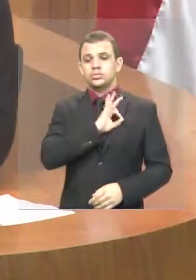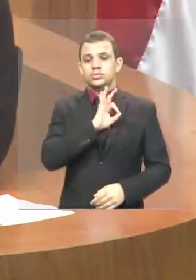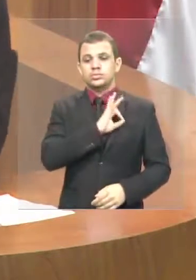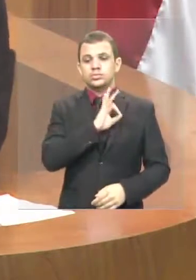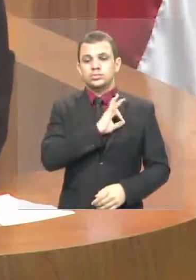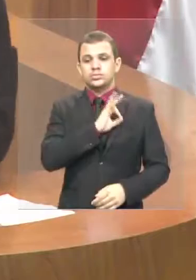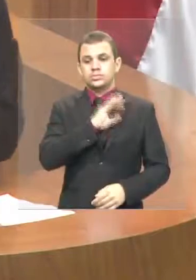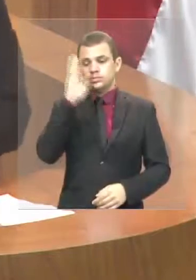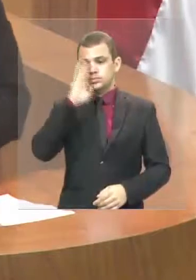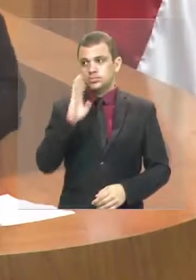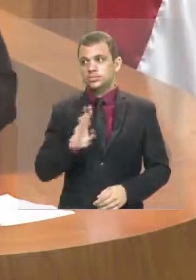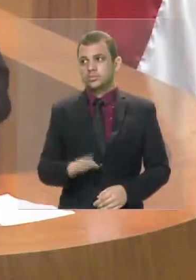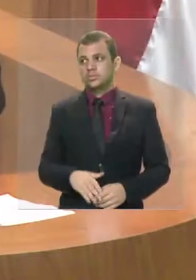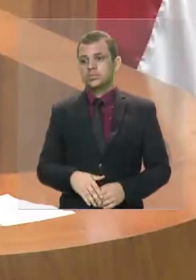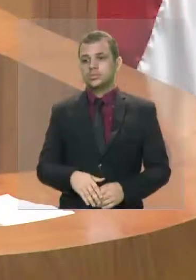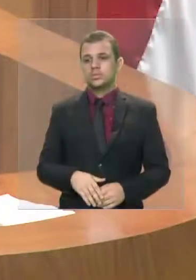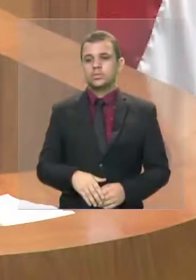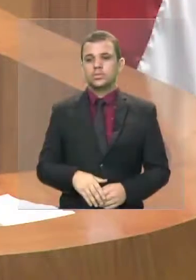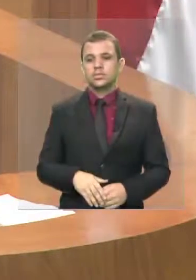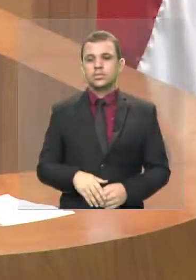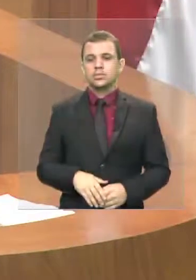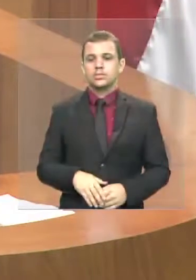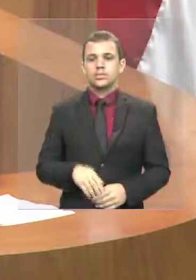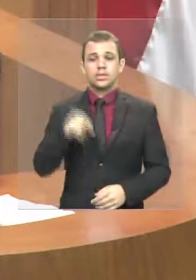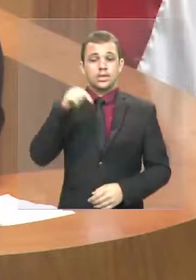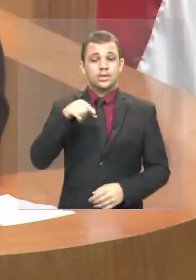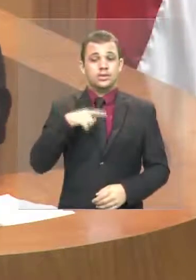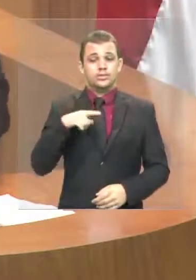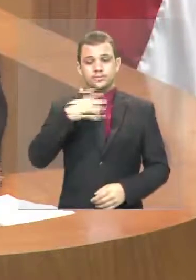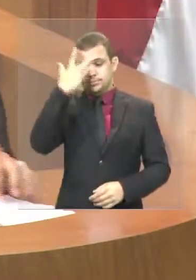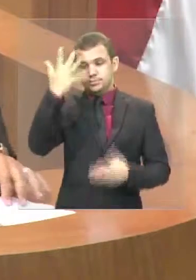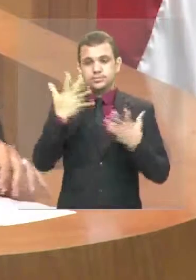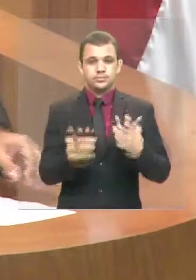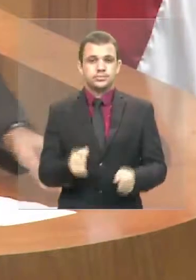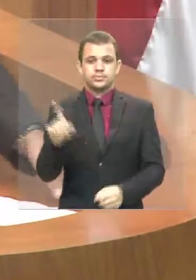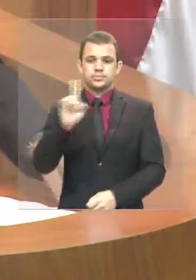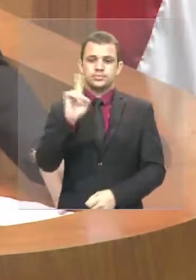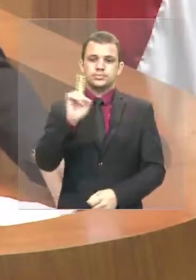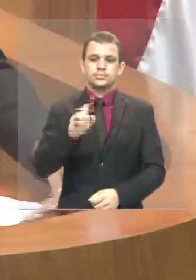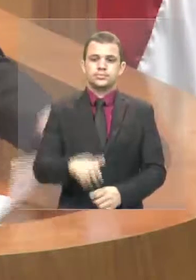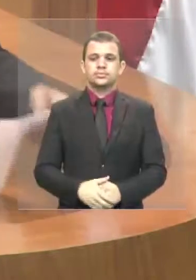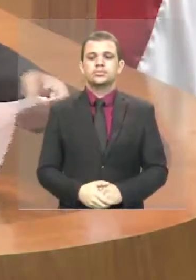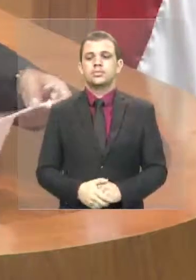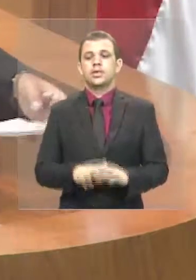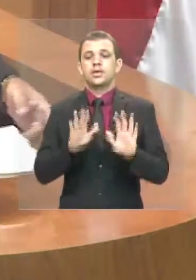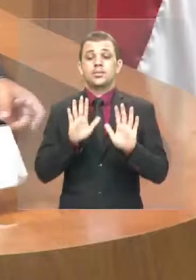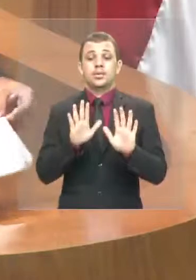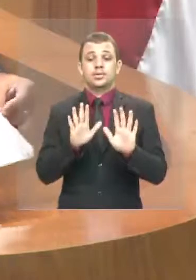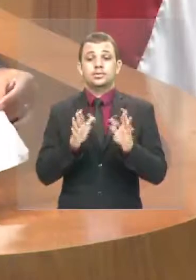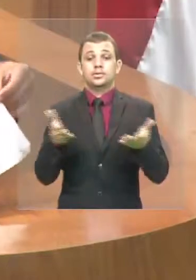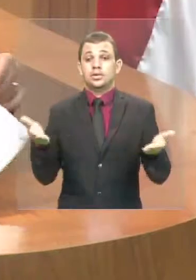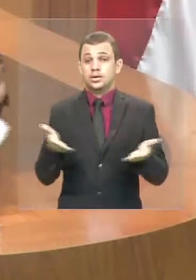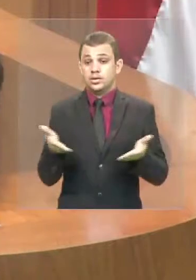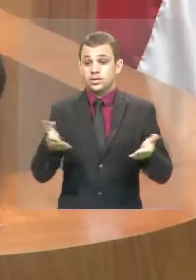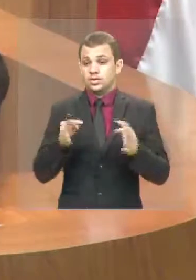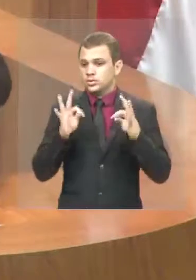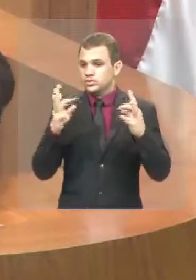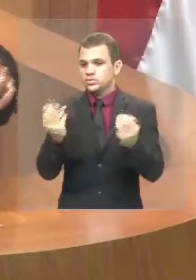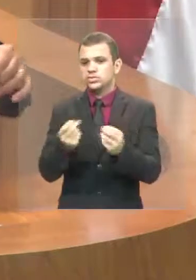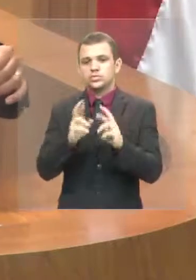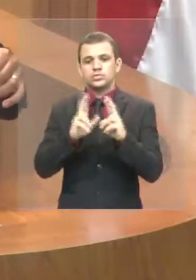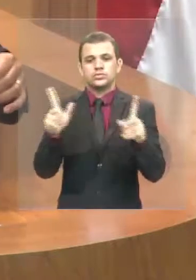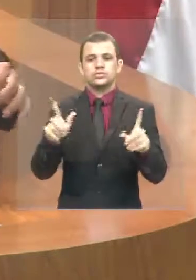e aqui foi negado. Mas agora, tudo é diferente.